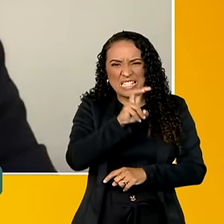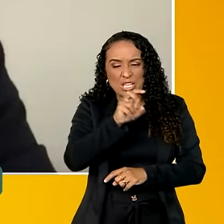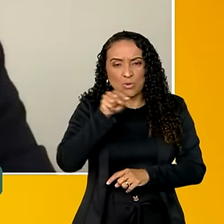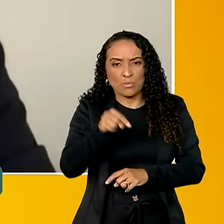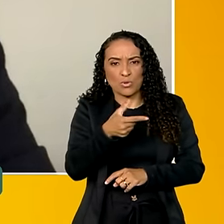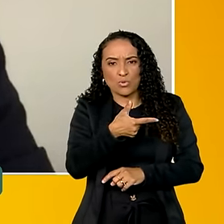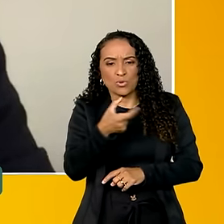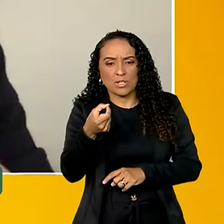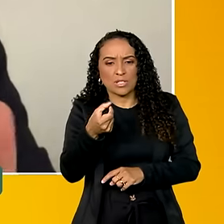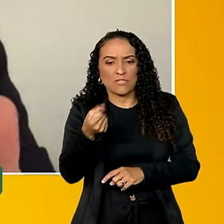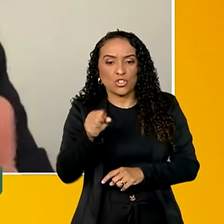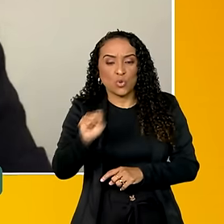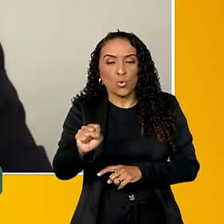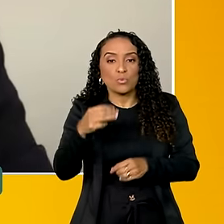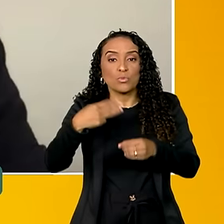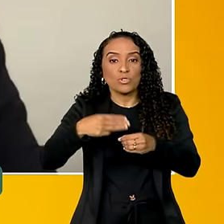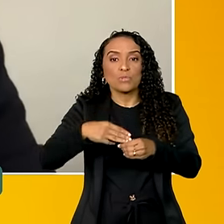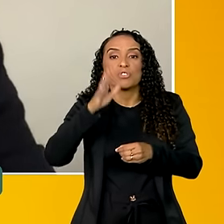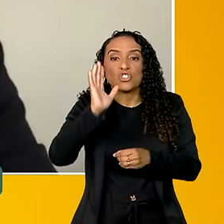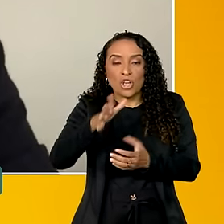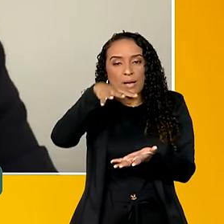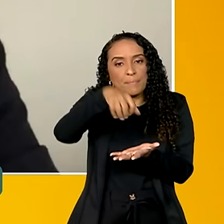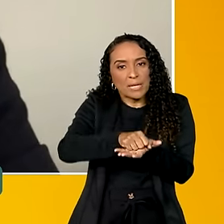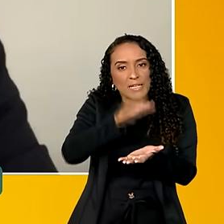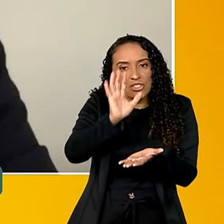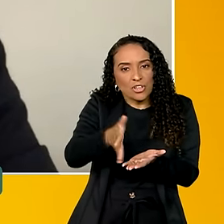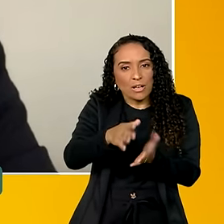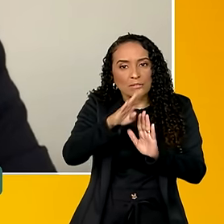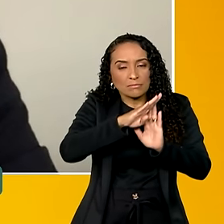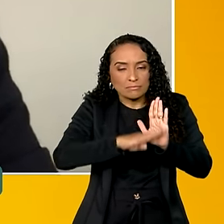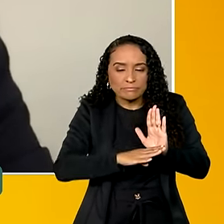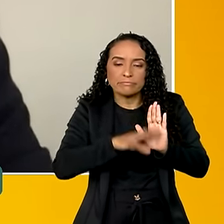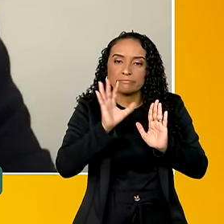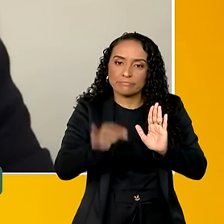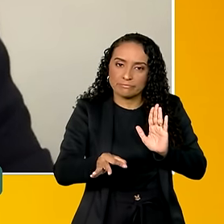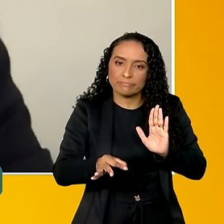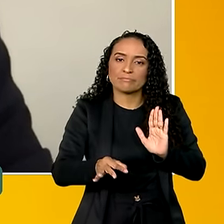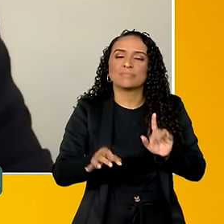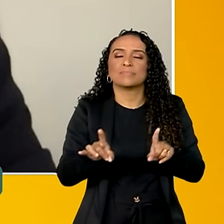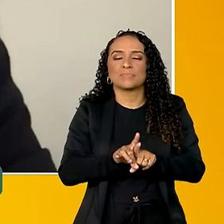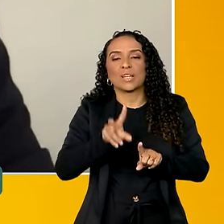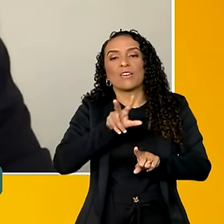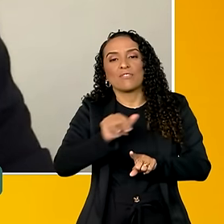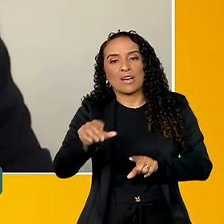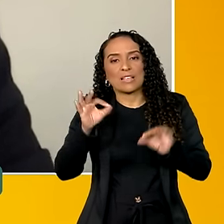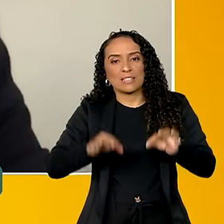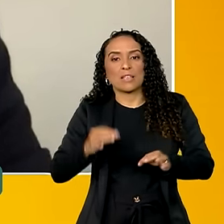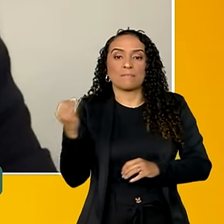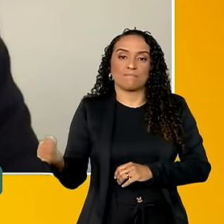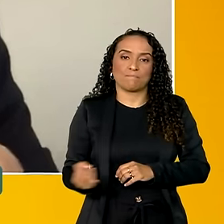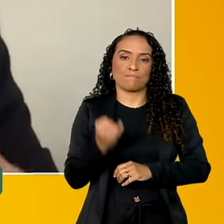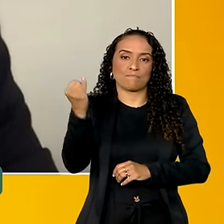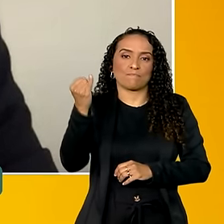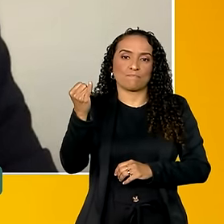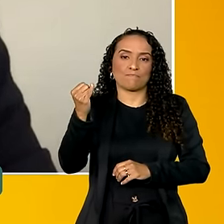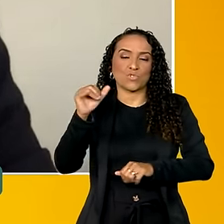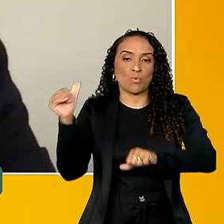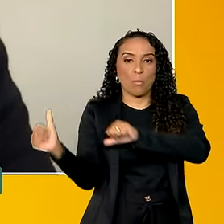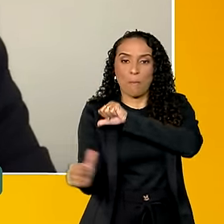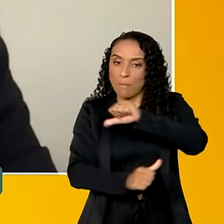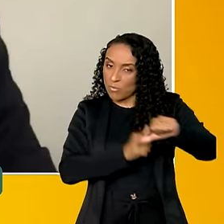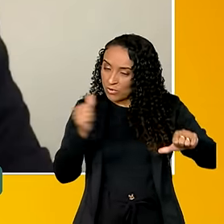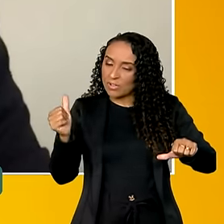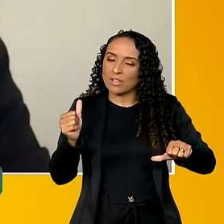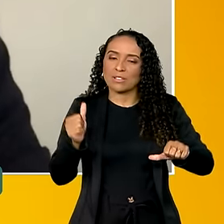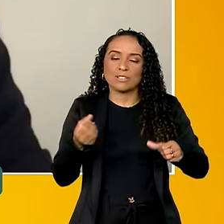.228 municípios já aderiram ao programa, sem dúvida isso vai ser uma importante modificação